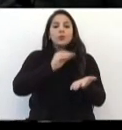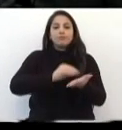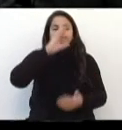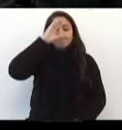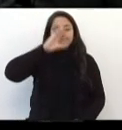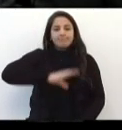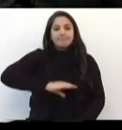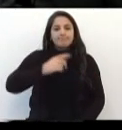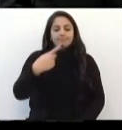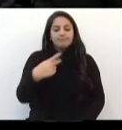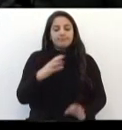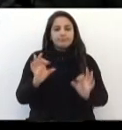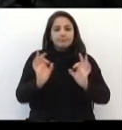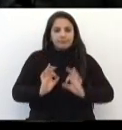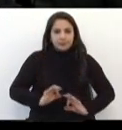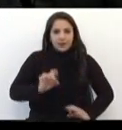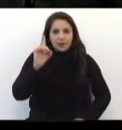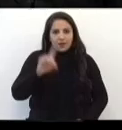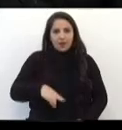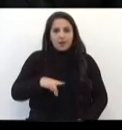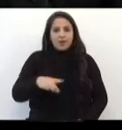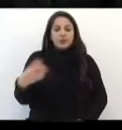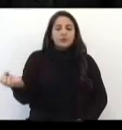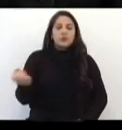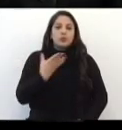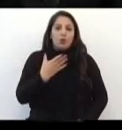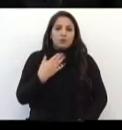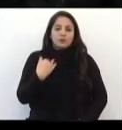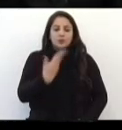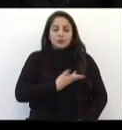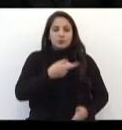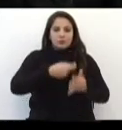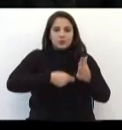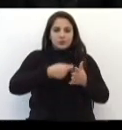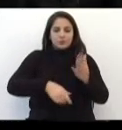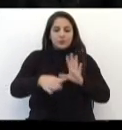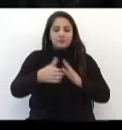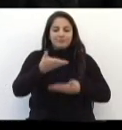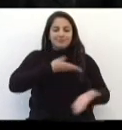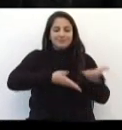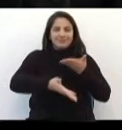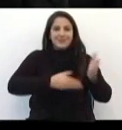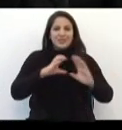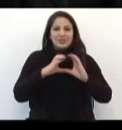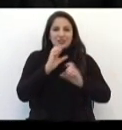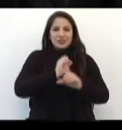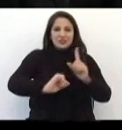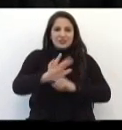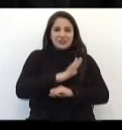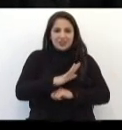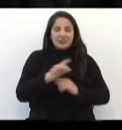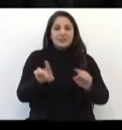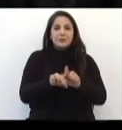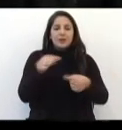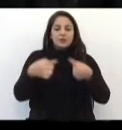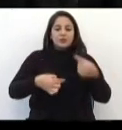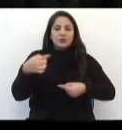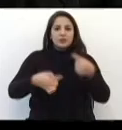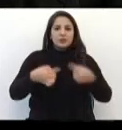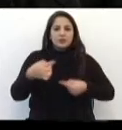projeto aqui é uma das inovações que nós temos De empoderar a sociedade De empoderar essa discussão